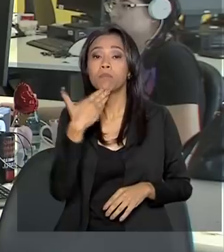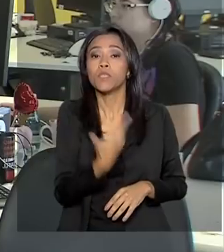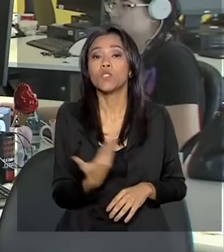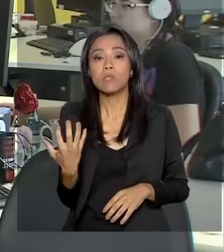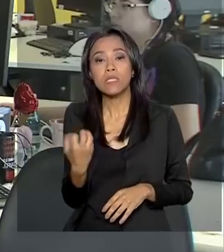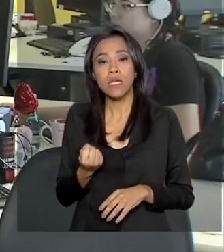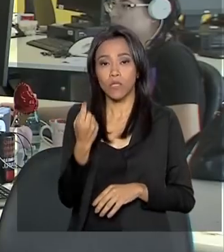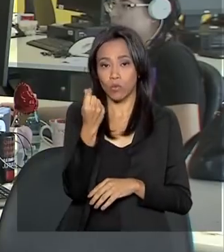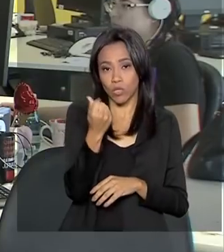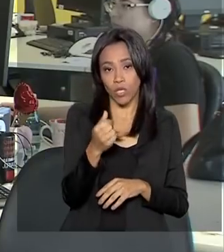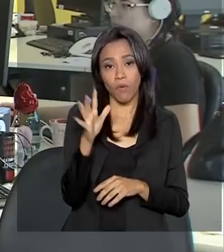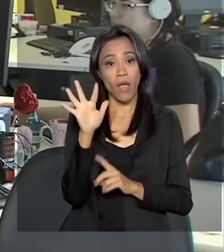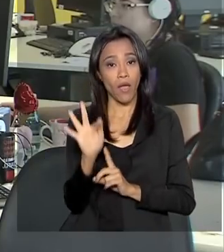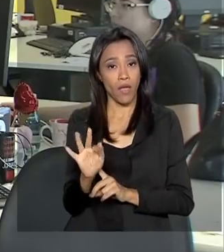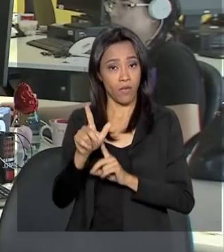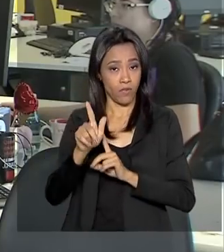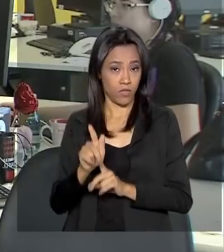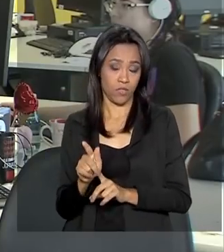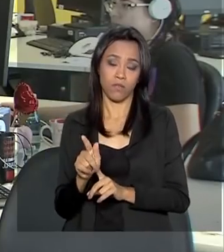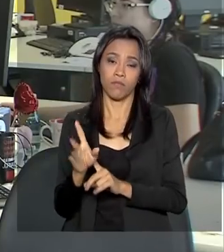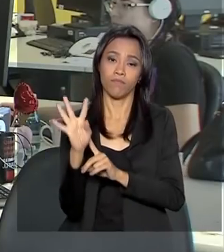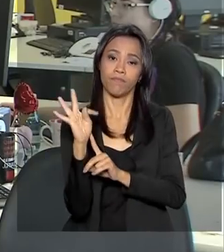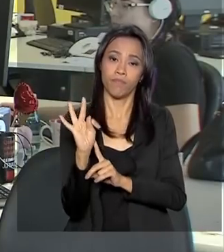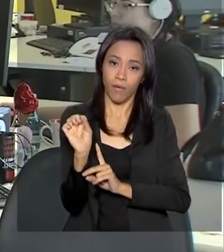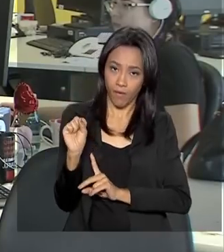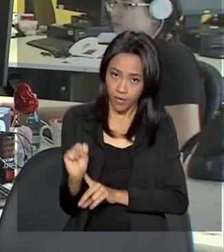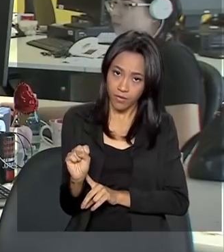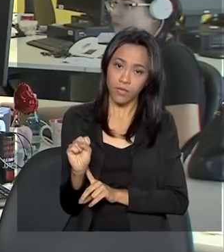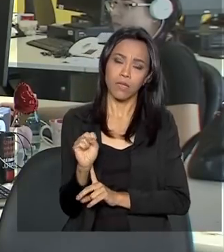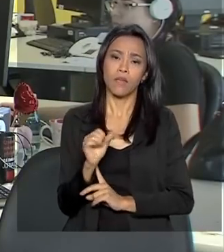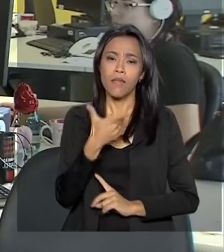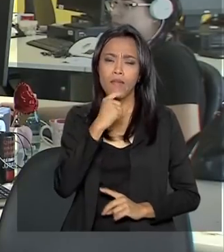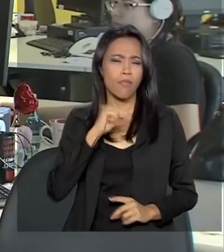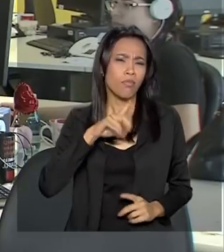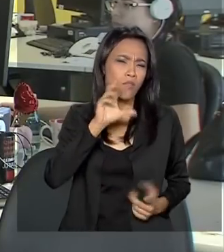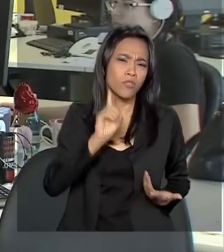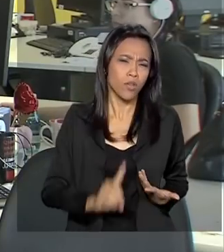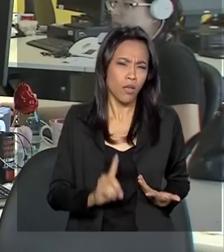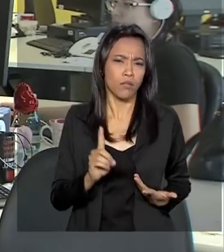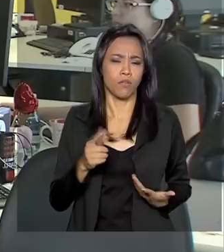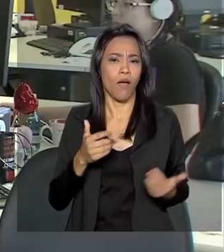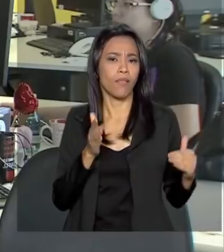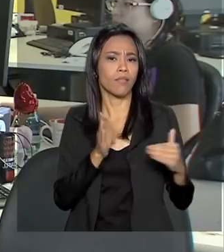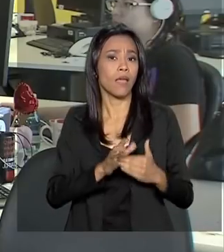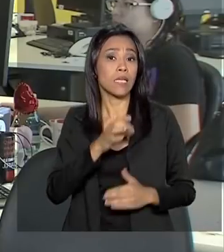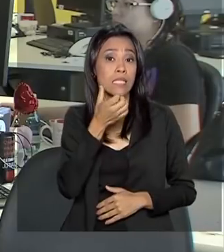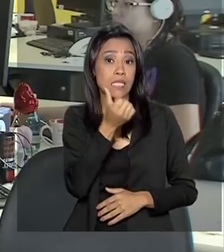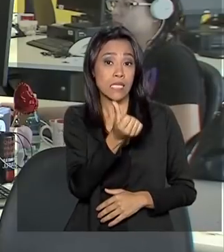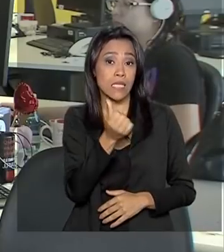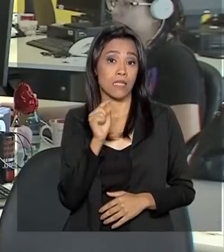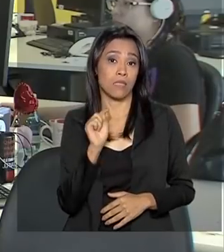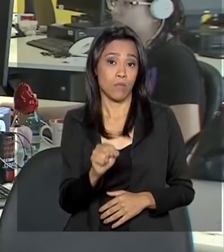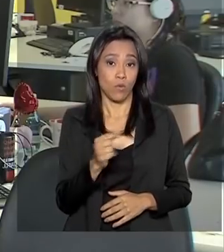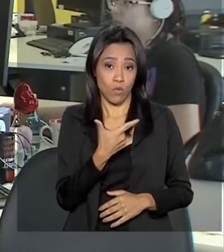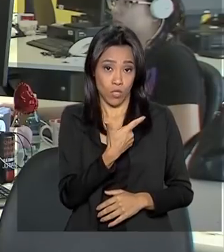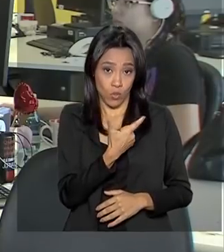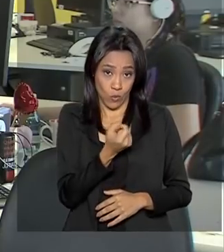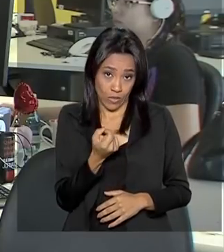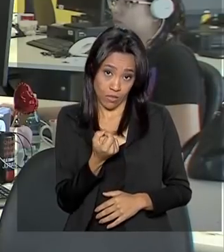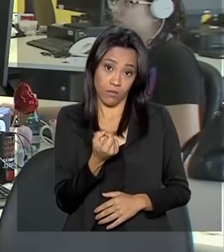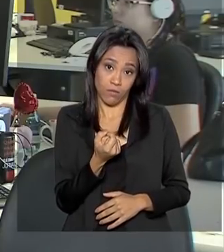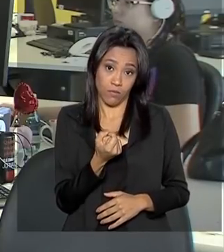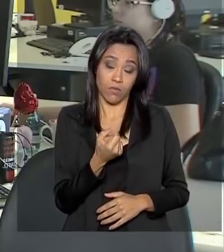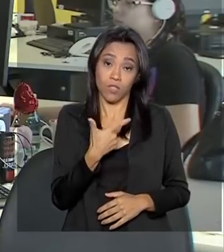FGTS, o Fundo de Garantia do Tempo de Serviço. Para ter direito ao benefício de até R$ 6.220, o